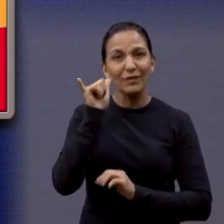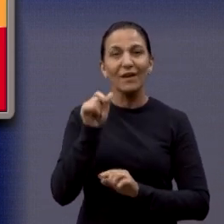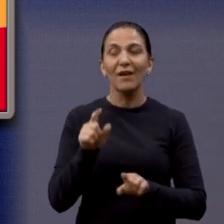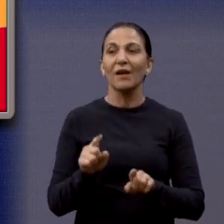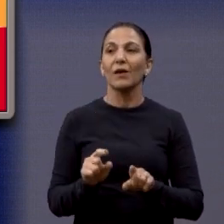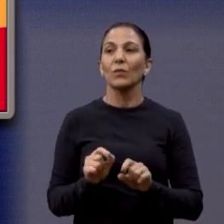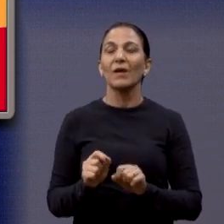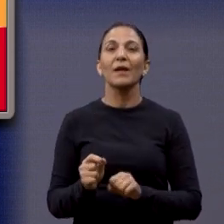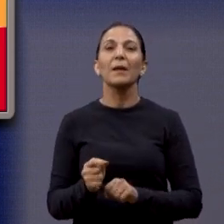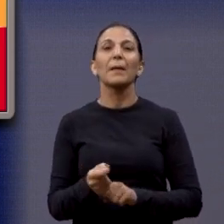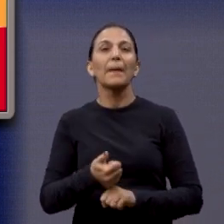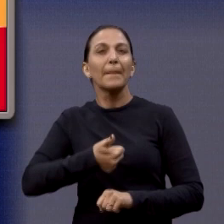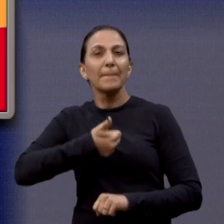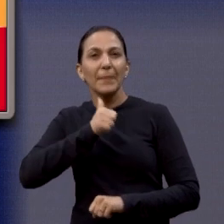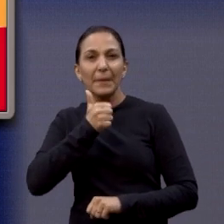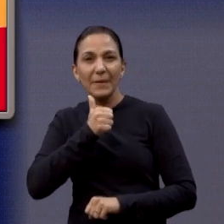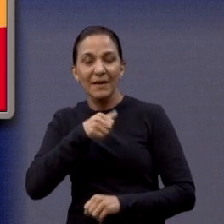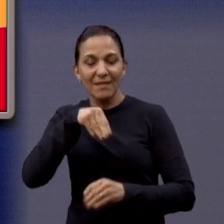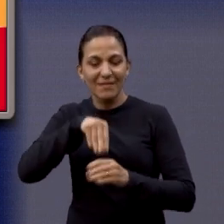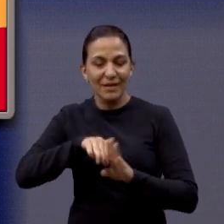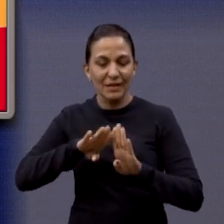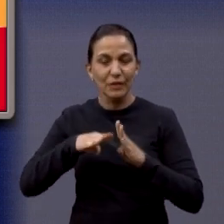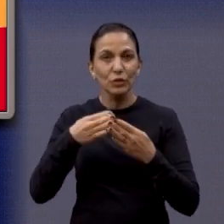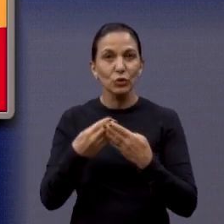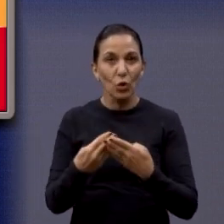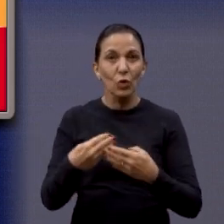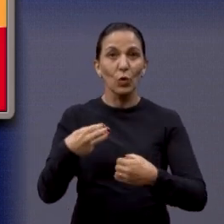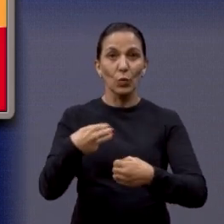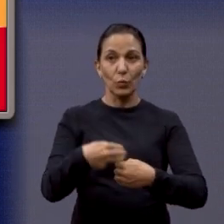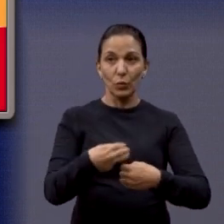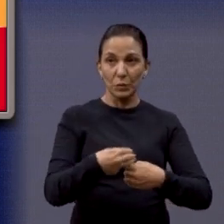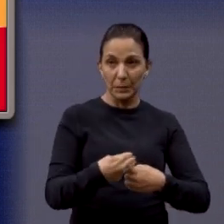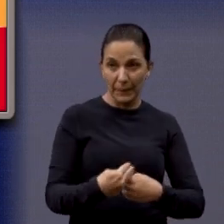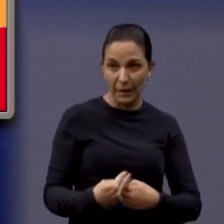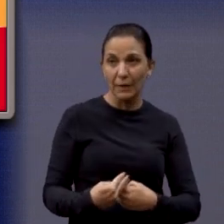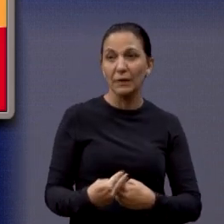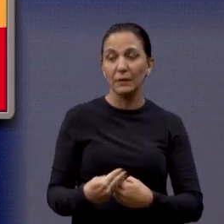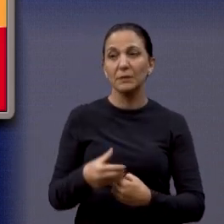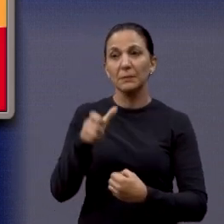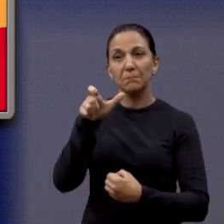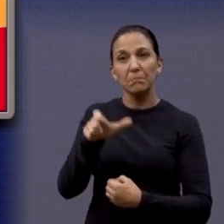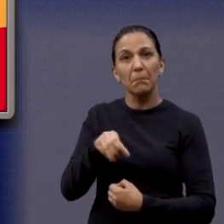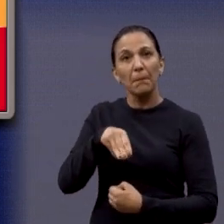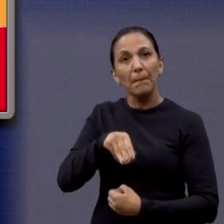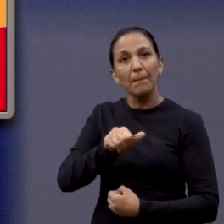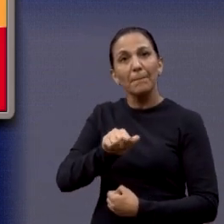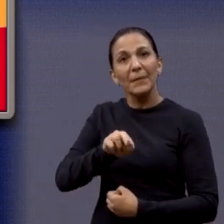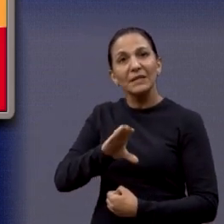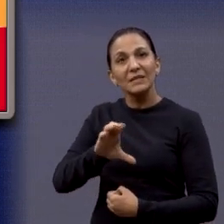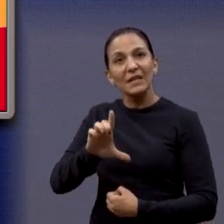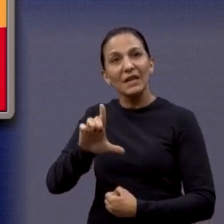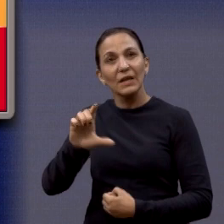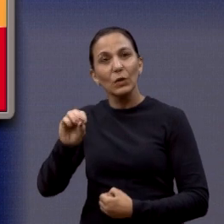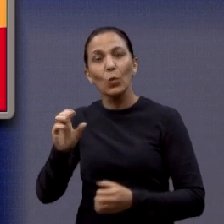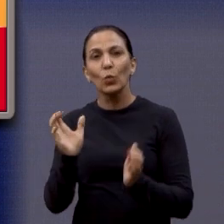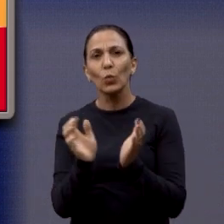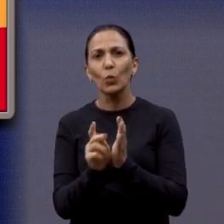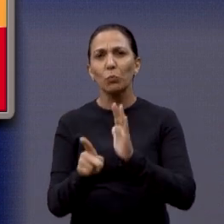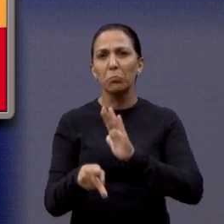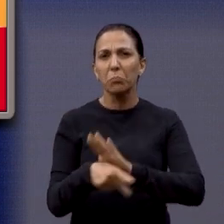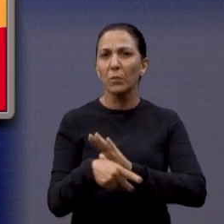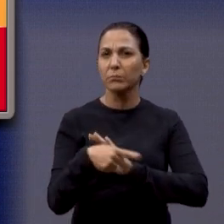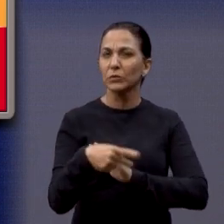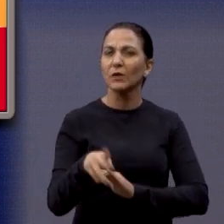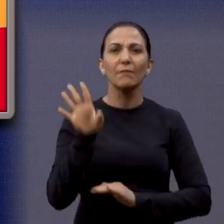mas principalmente do álcool, nas escolas municipais. Então tem o Marcelo aí, que o Marcelo tem um grupo lá, o Pensar, que é um grupo